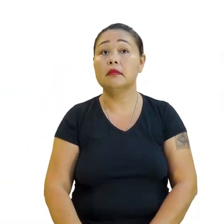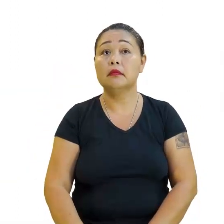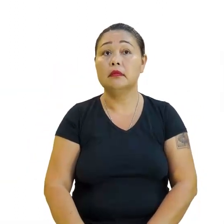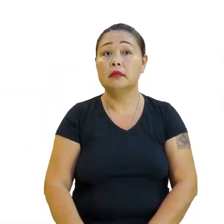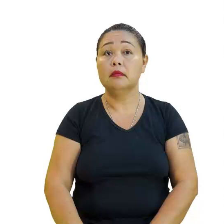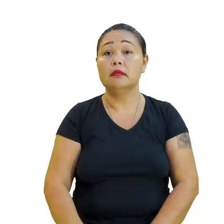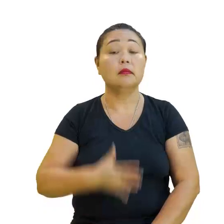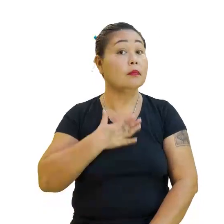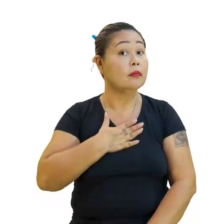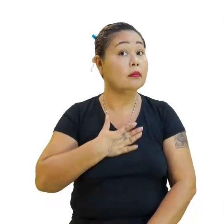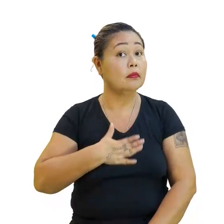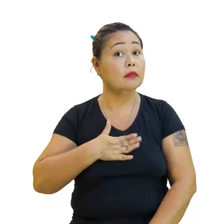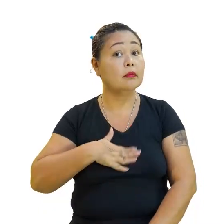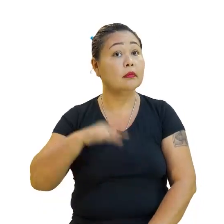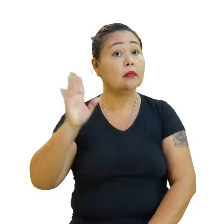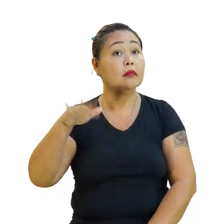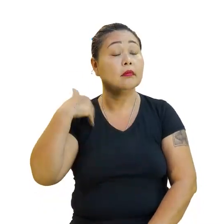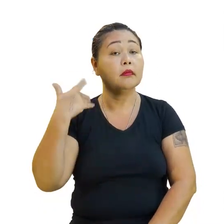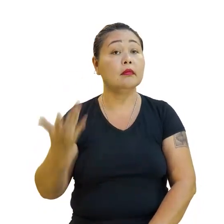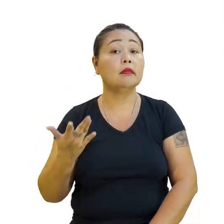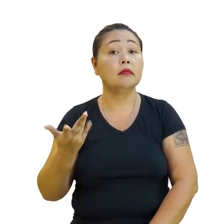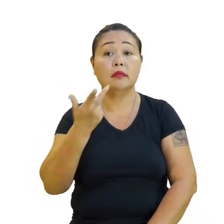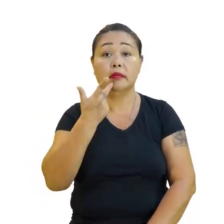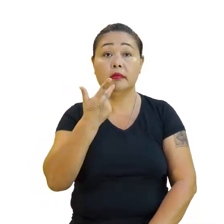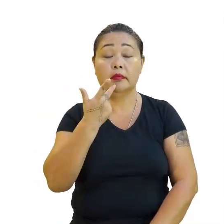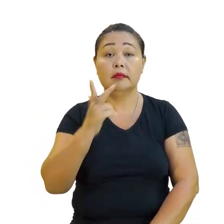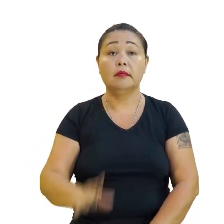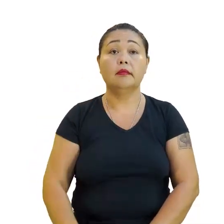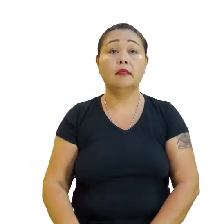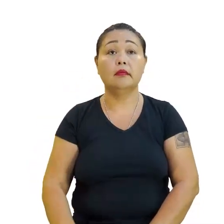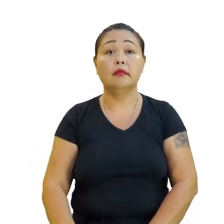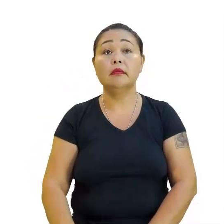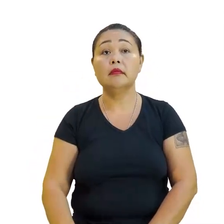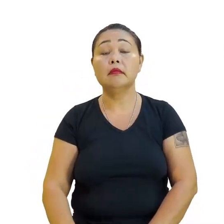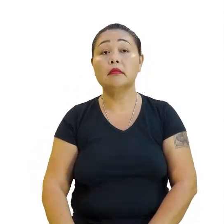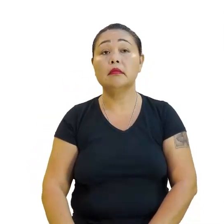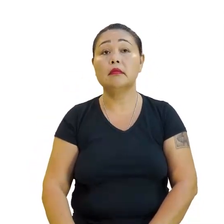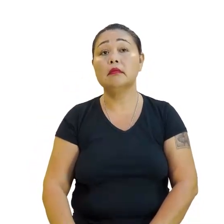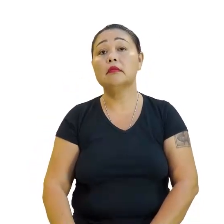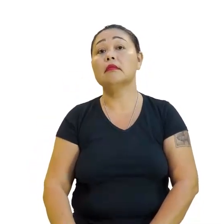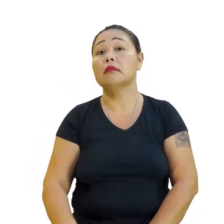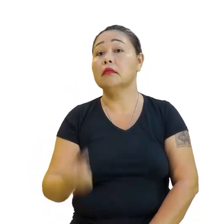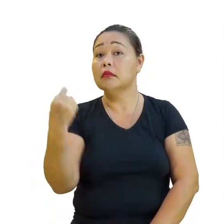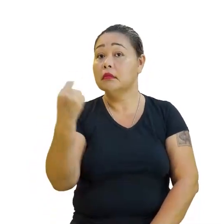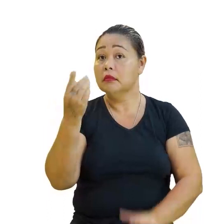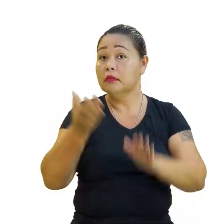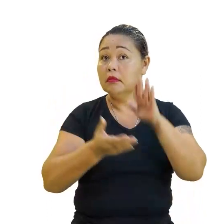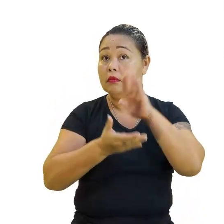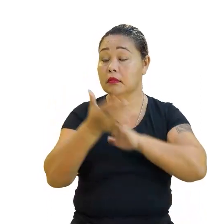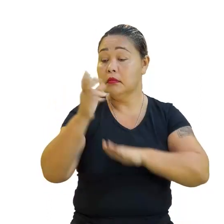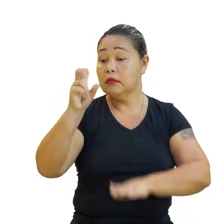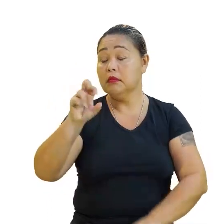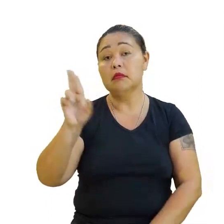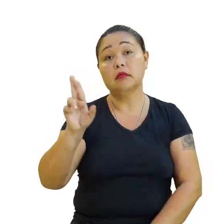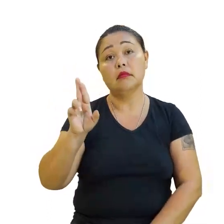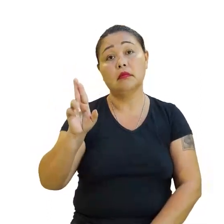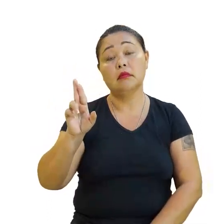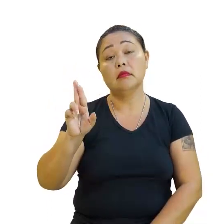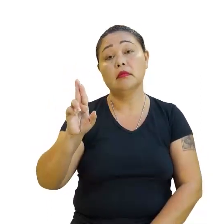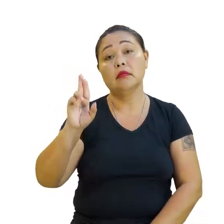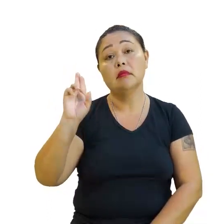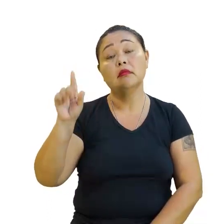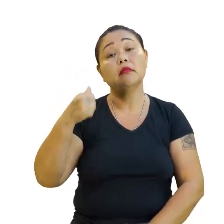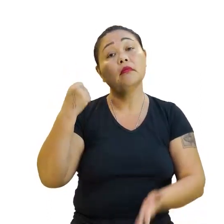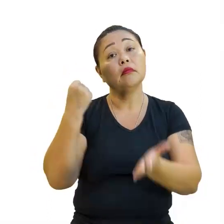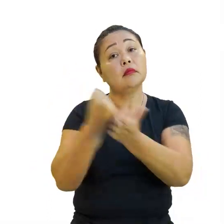Tranquilo. Então, quando a gente fala que foi comprado um sapato? 50 reais. 50 reais. Se